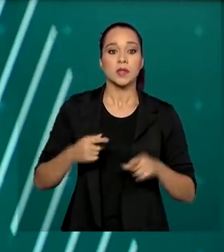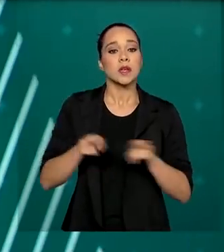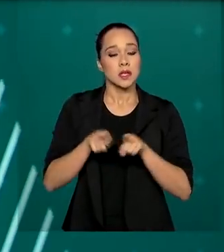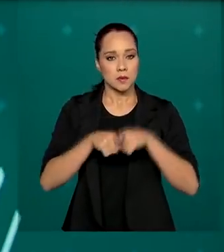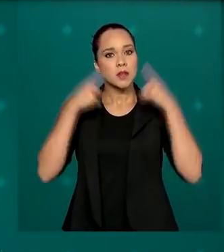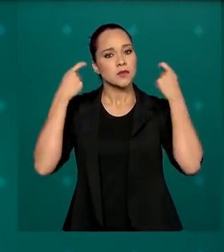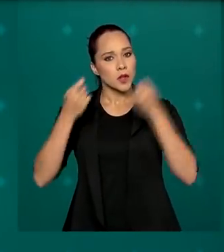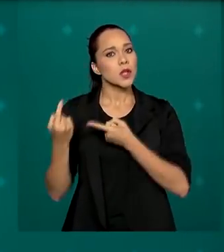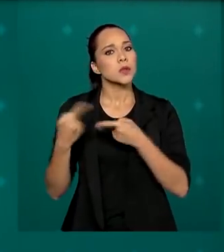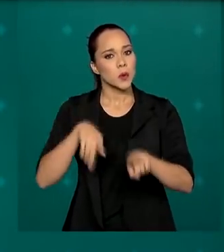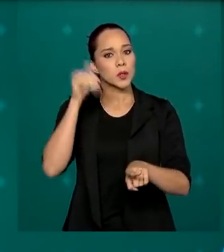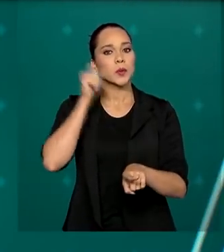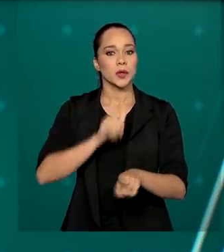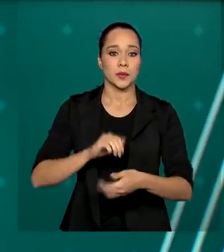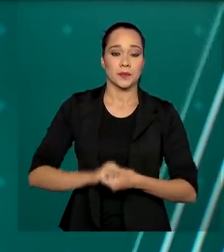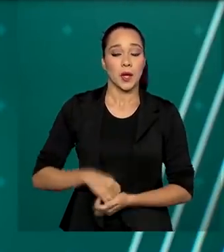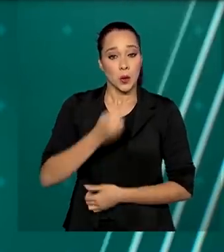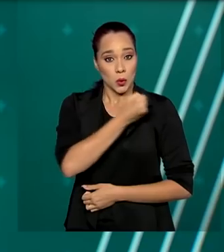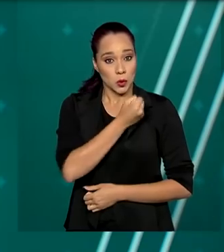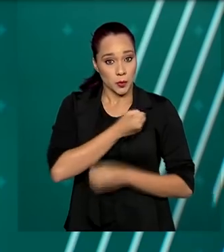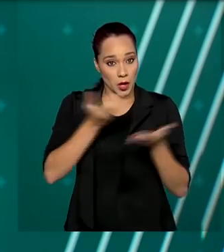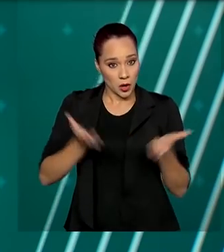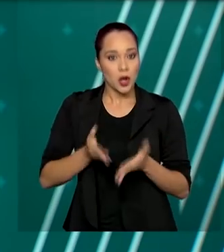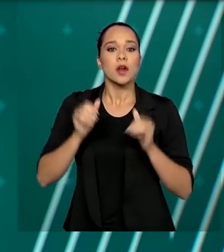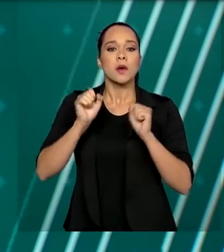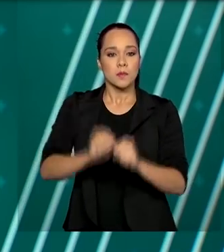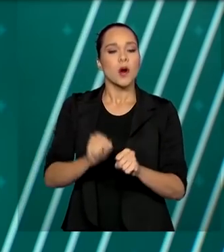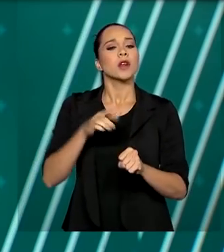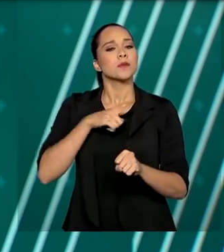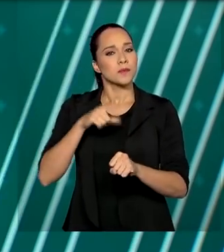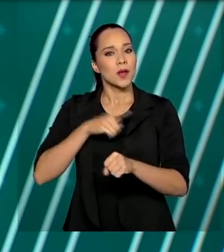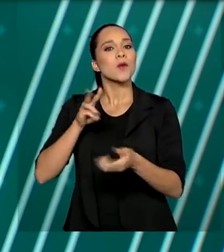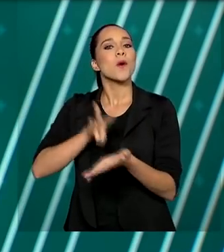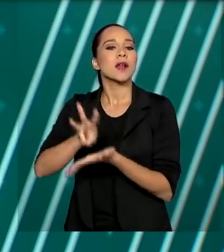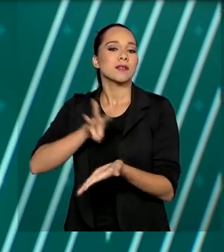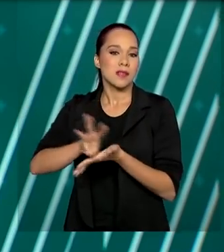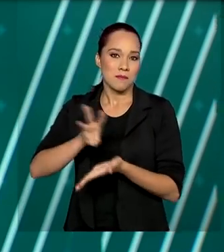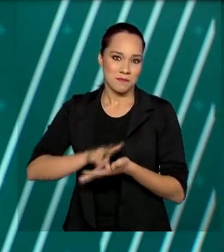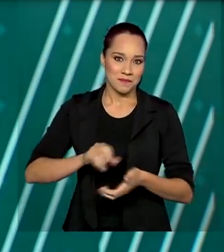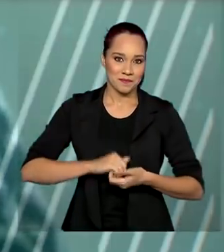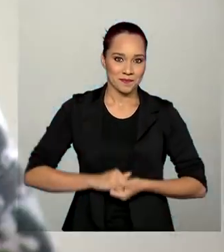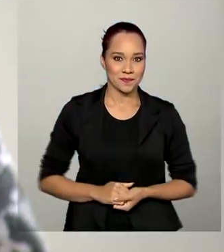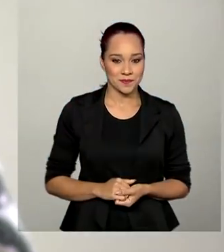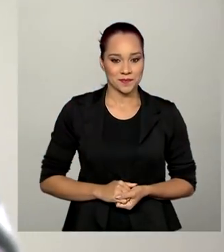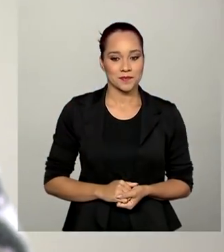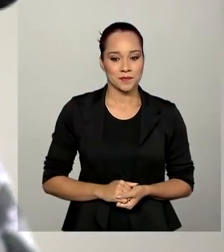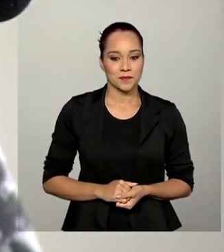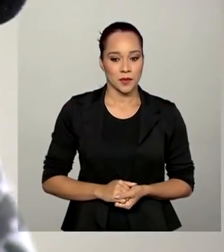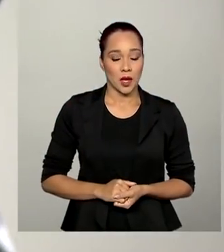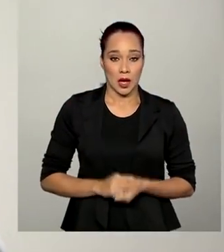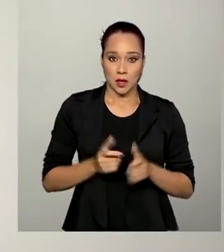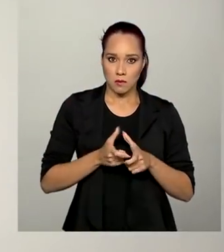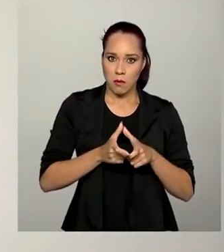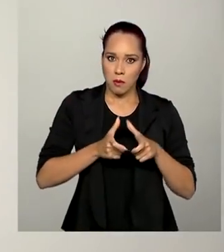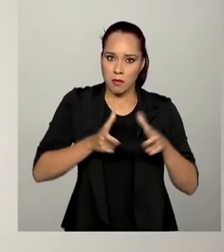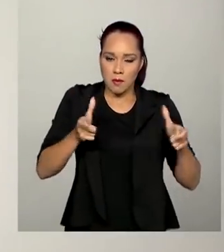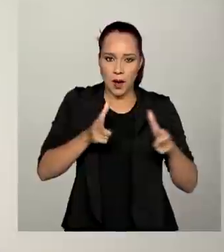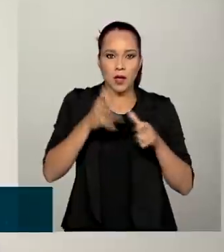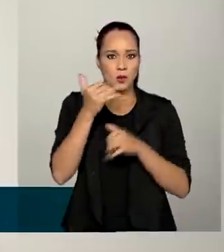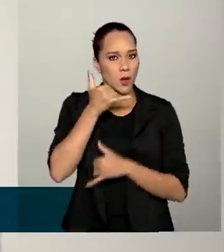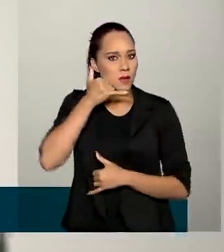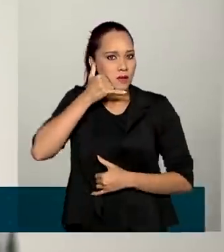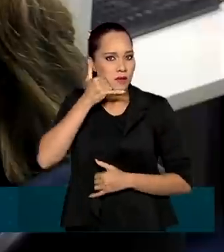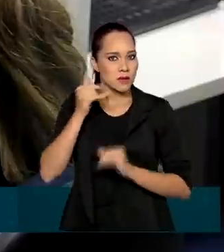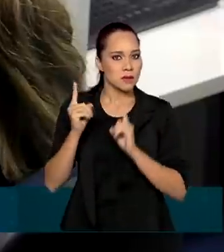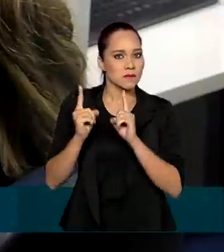e de violência contra a mulher. Os números agora podem ser chamados pelo WhatsApp. A ampliação do atendimento